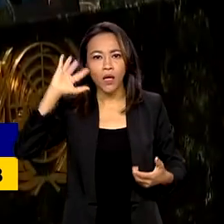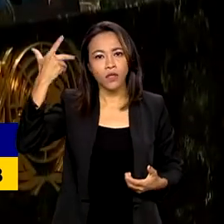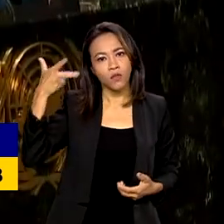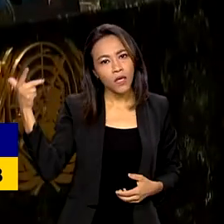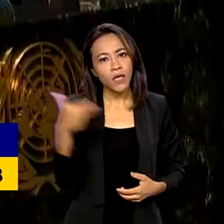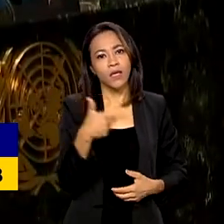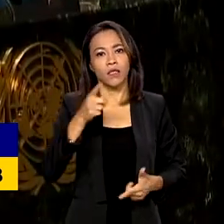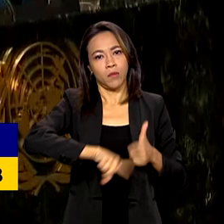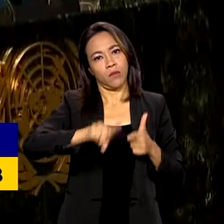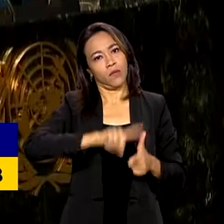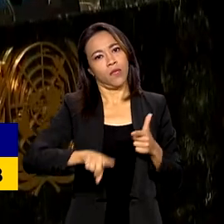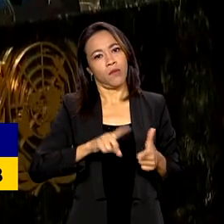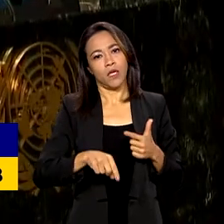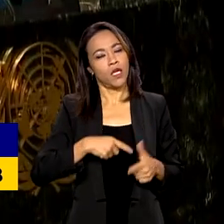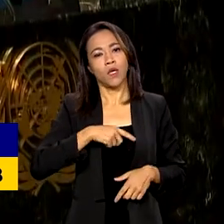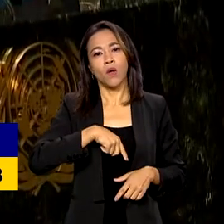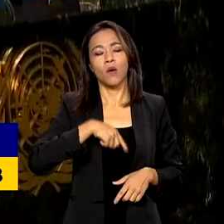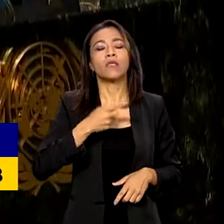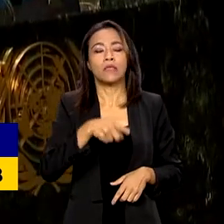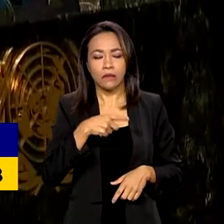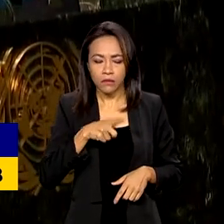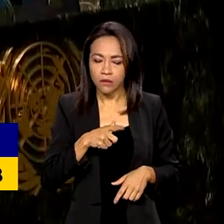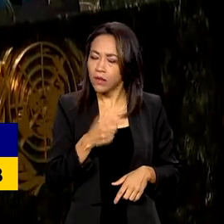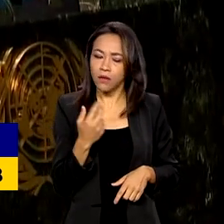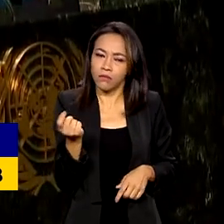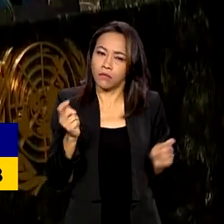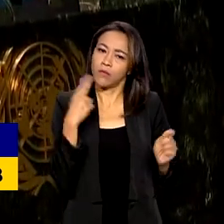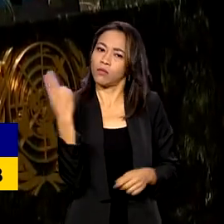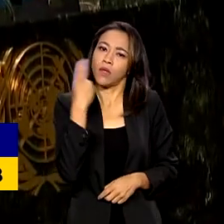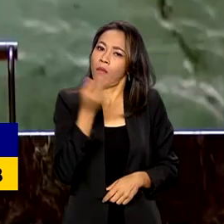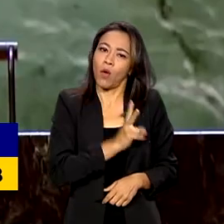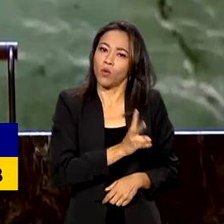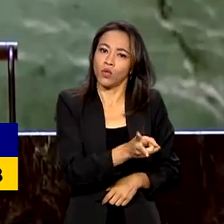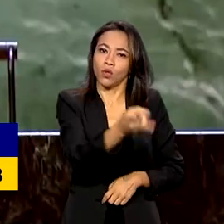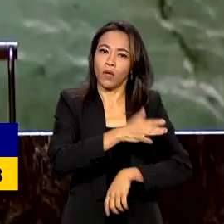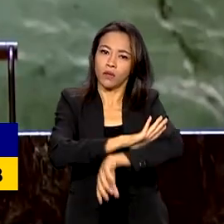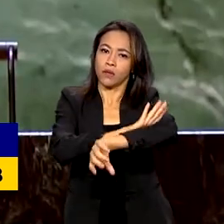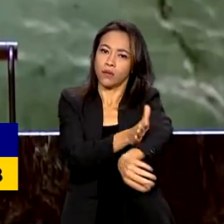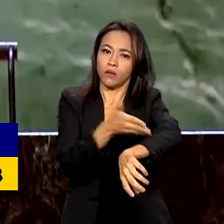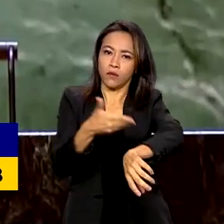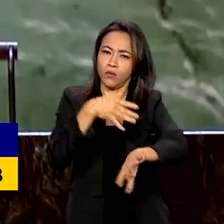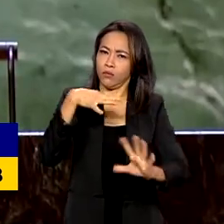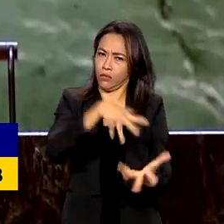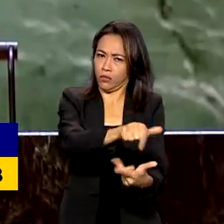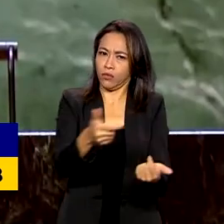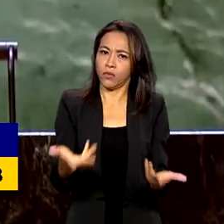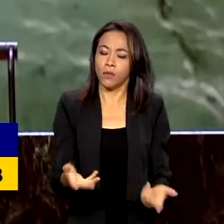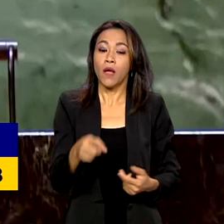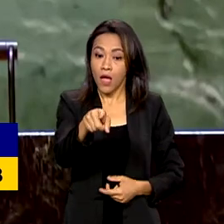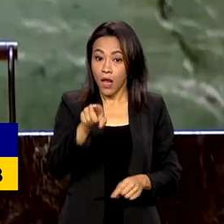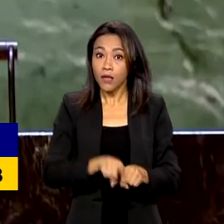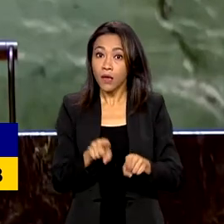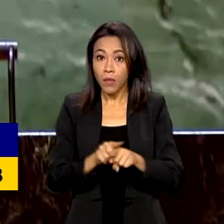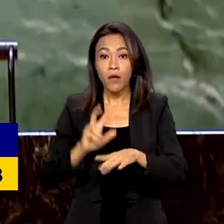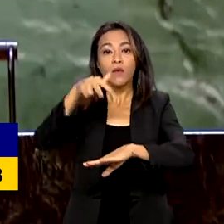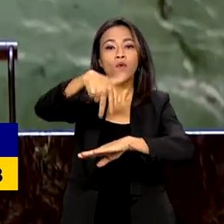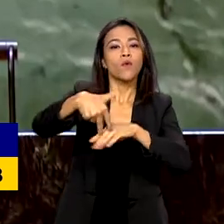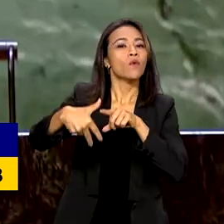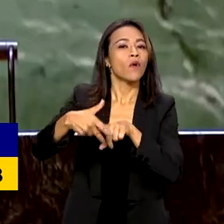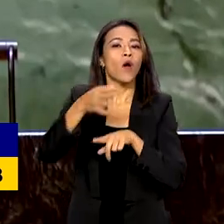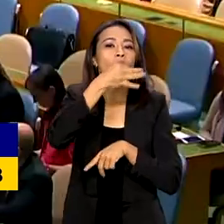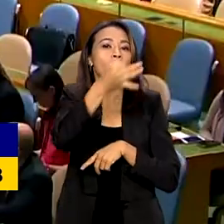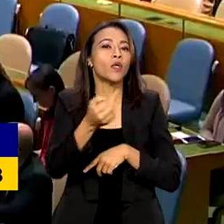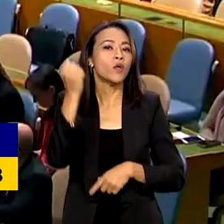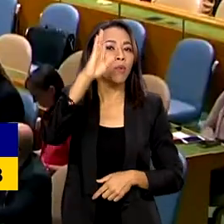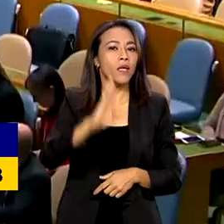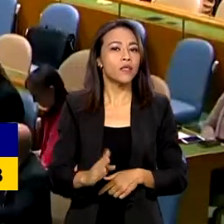que este tipo de atitude seja combatida em todo o mundo. Aniele Franco também manifestou a intenção do Brasil de